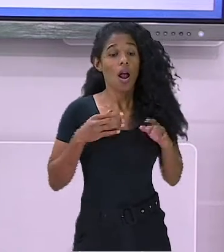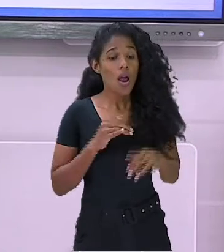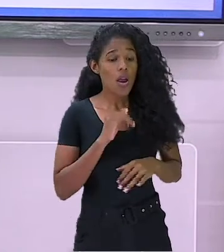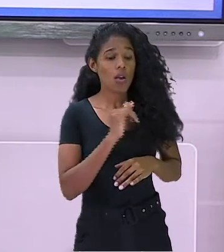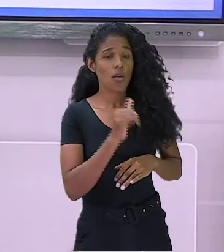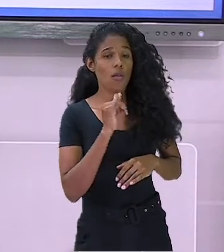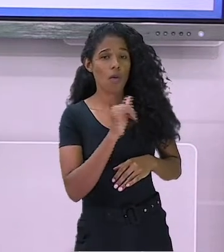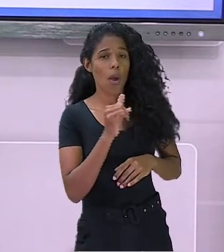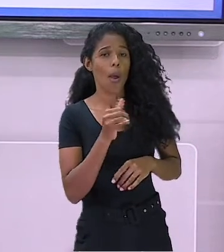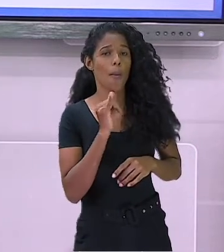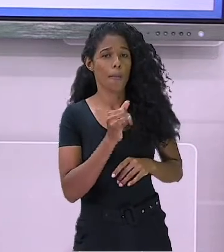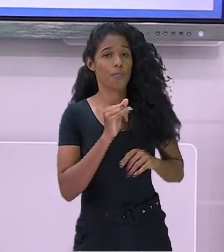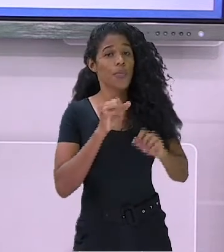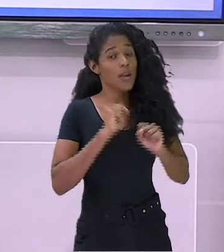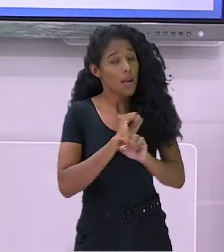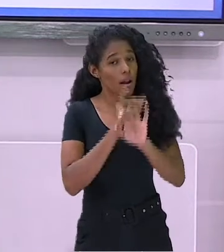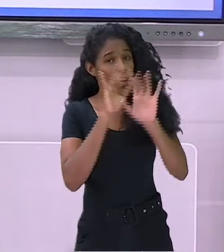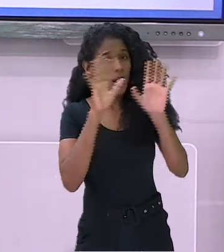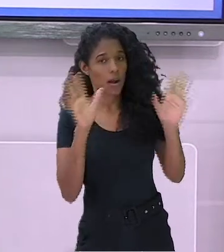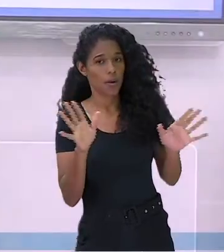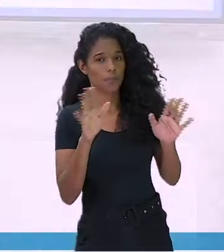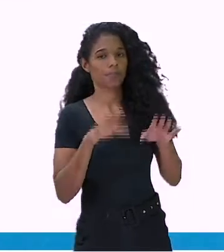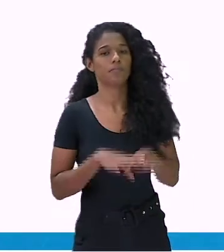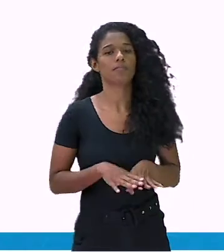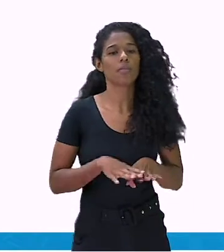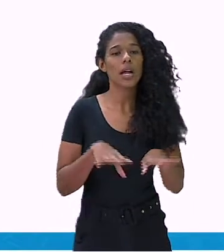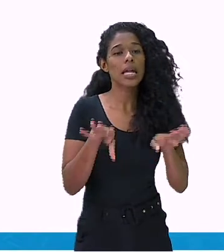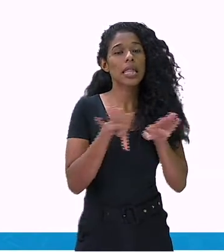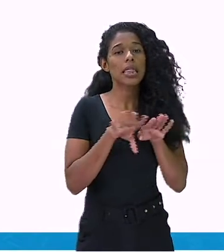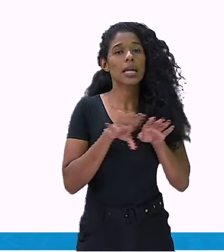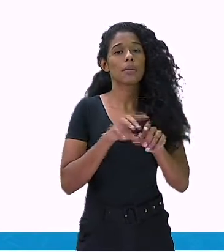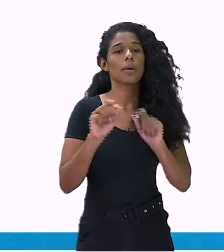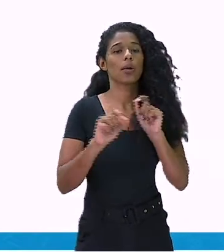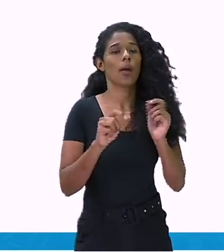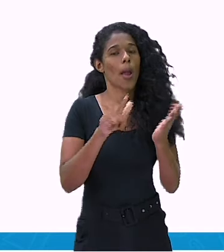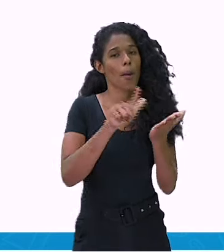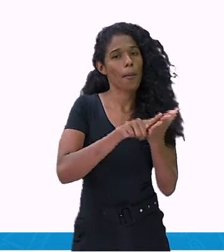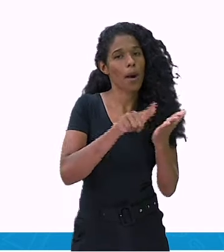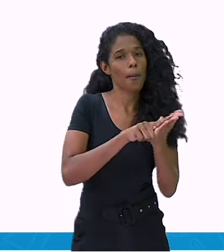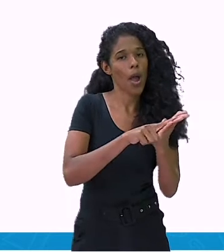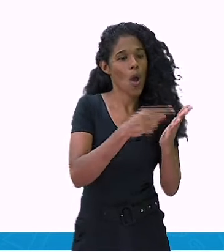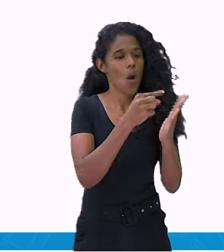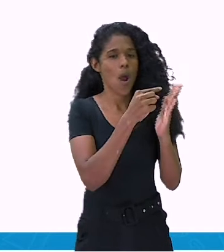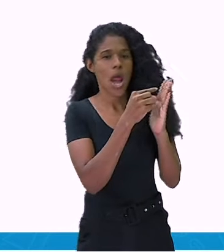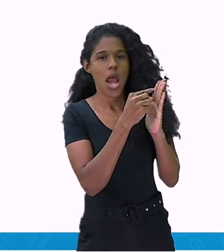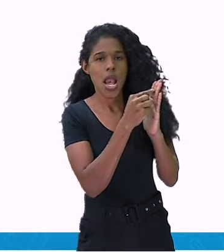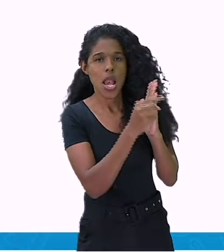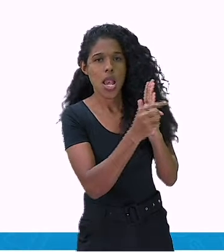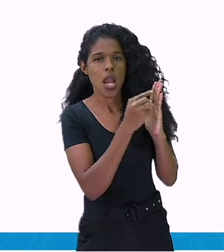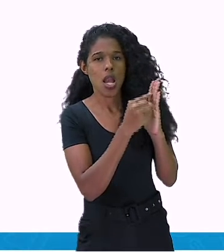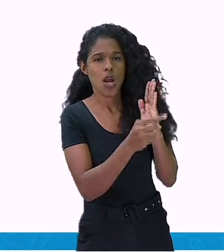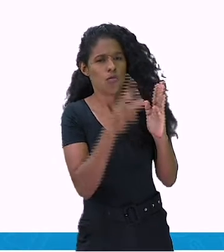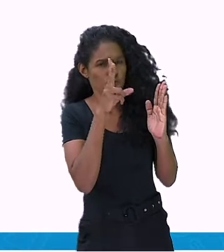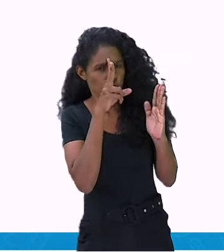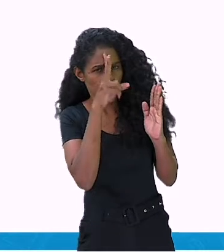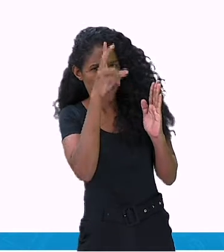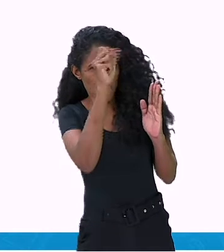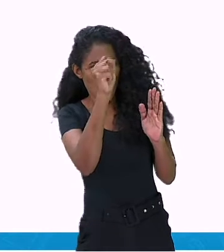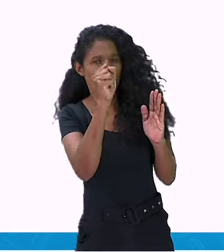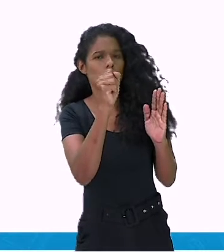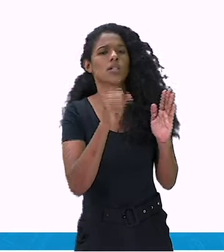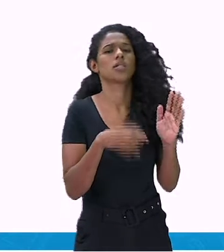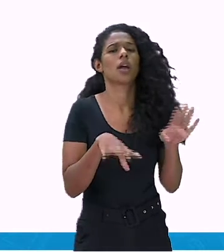Linhas escuras e pauta ampliada. Facilita a escrita de crianças com baixa visão ou em